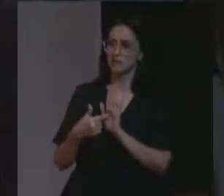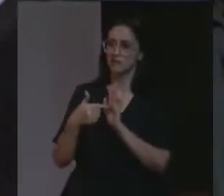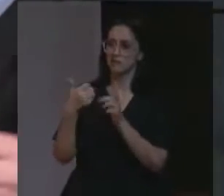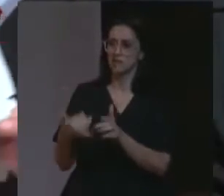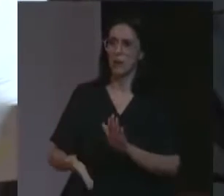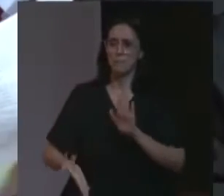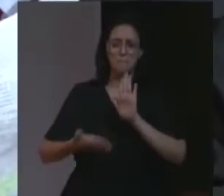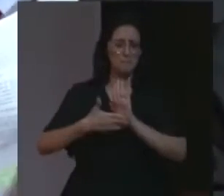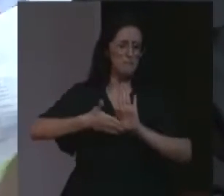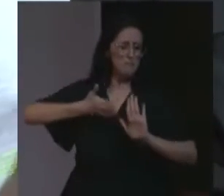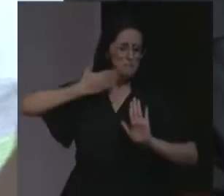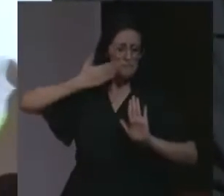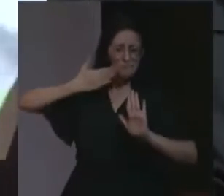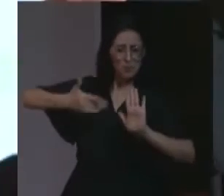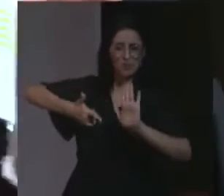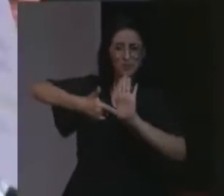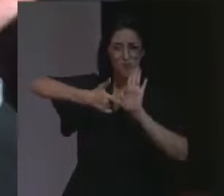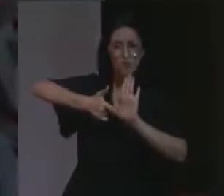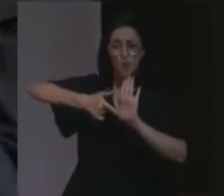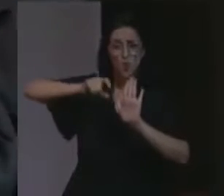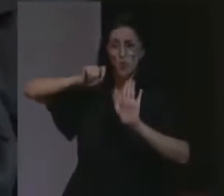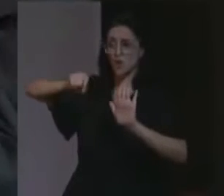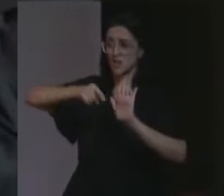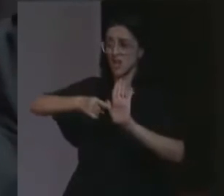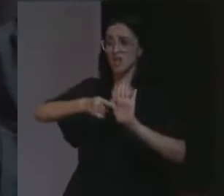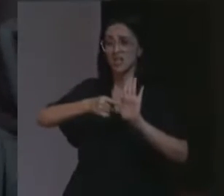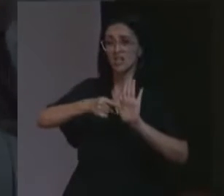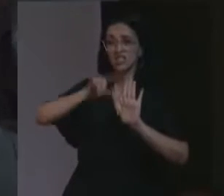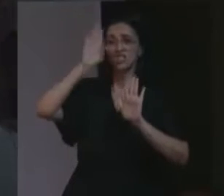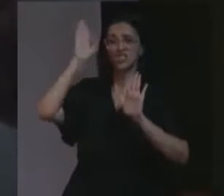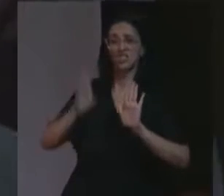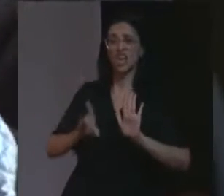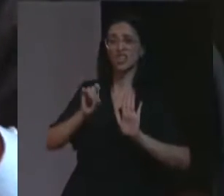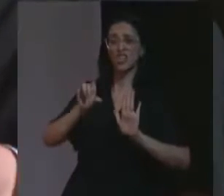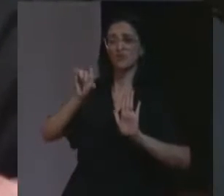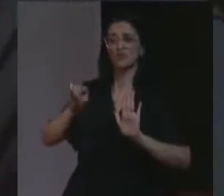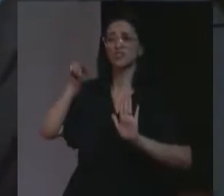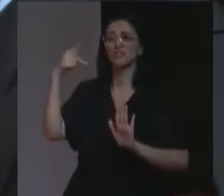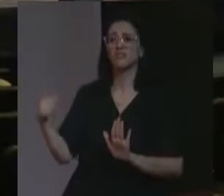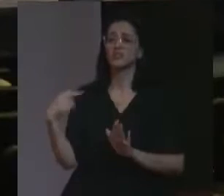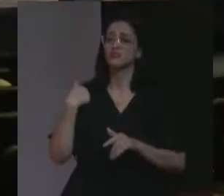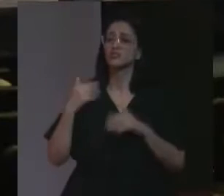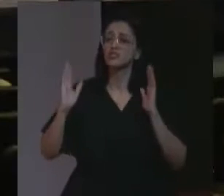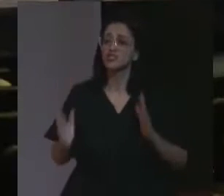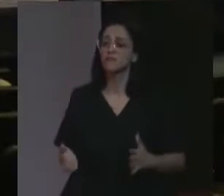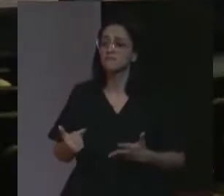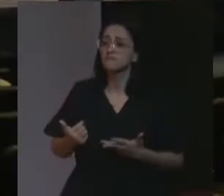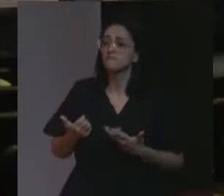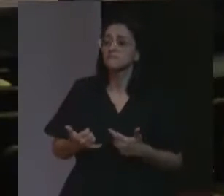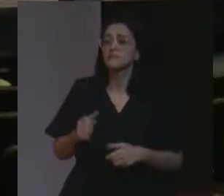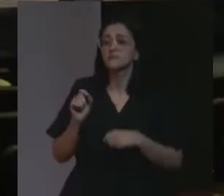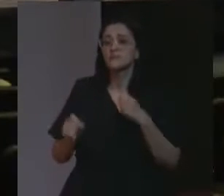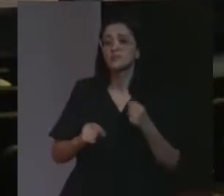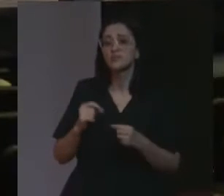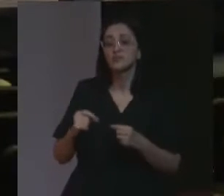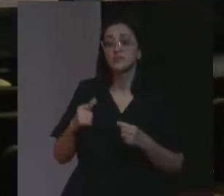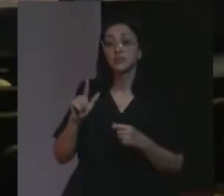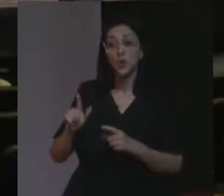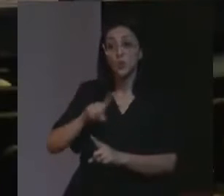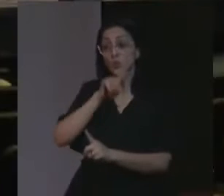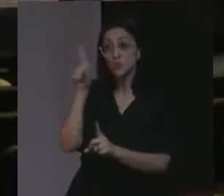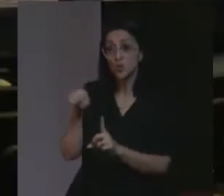estampado e tão explícito, o dolo já no tipo. Ele diz quem? Com a